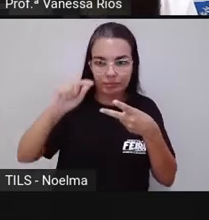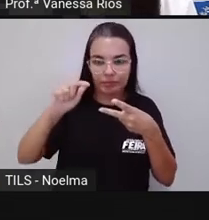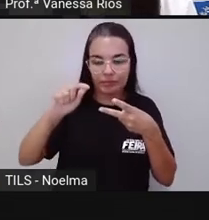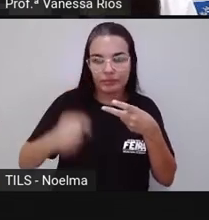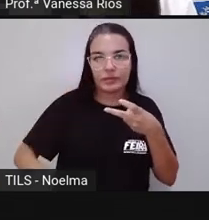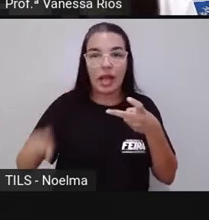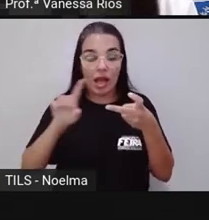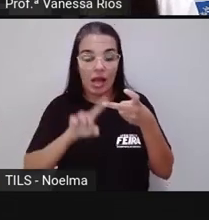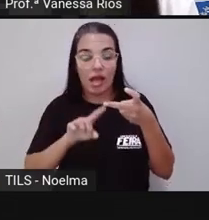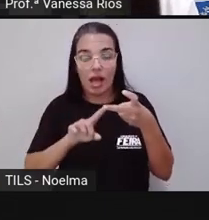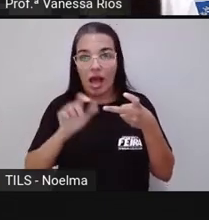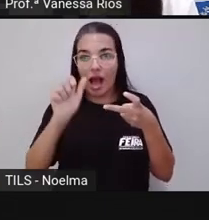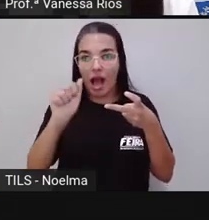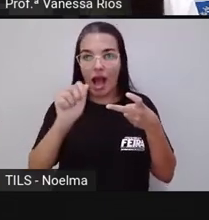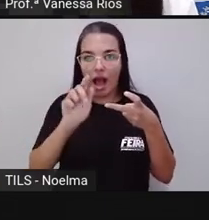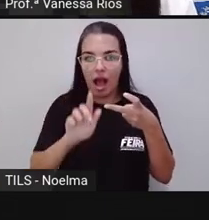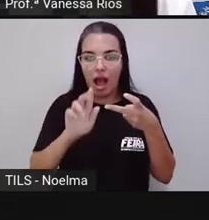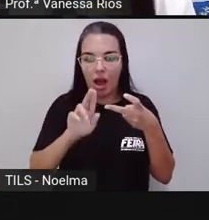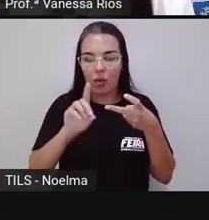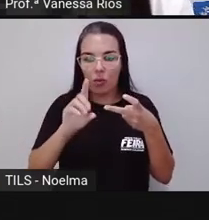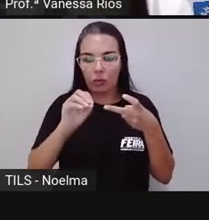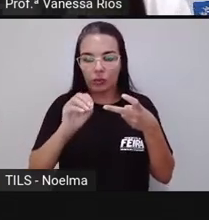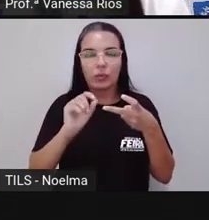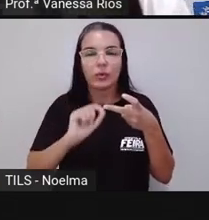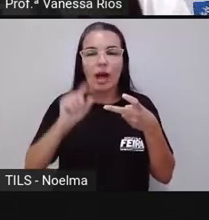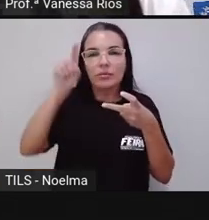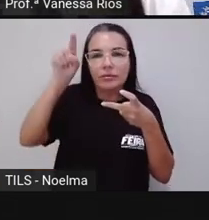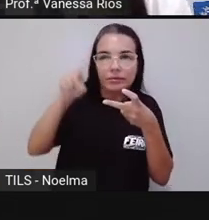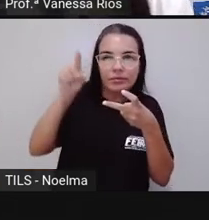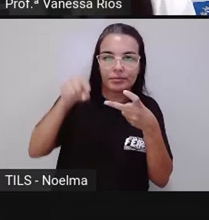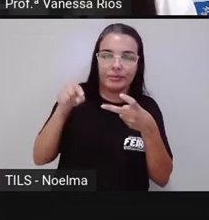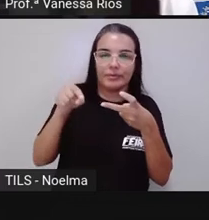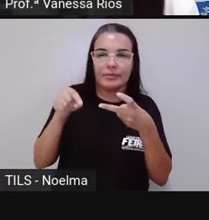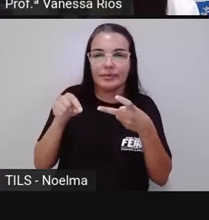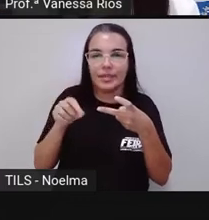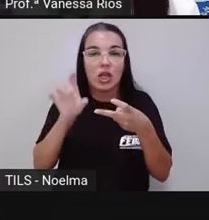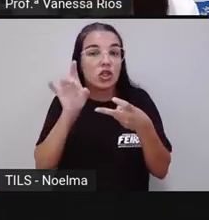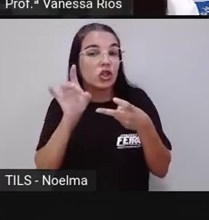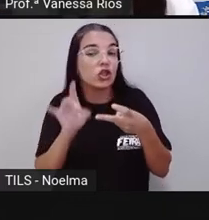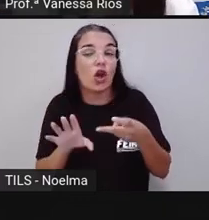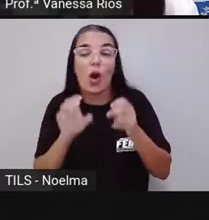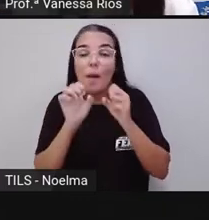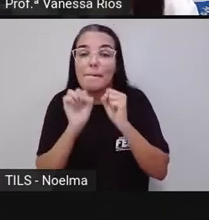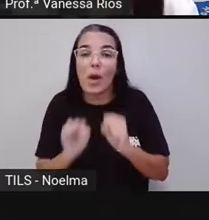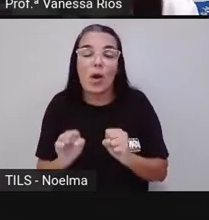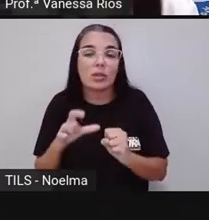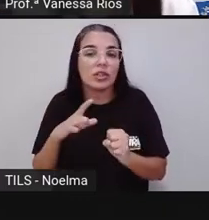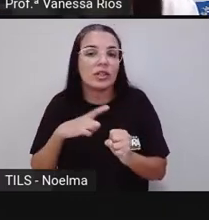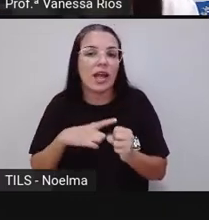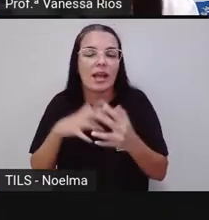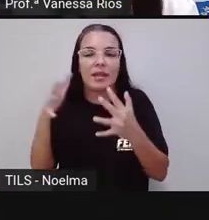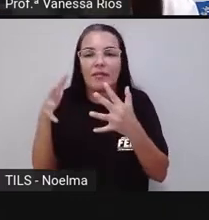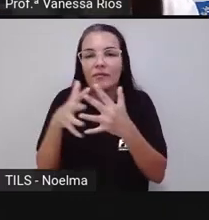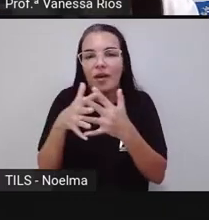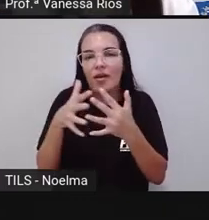vogais. Nunca vai aparecer aí um circunflexo ou um agudo em cima de uma